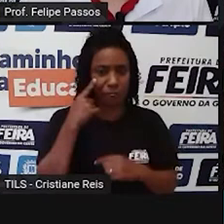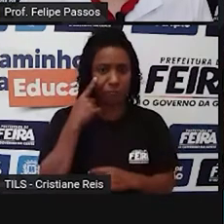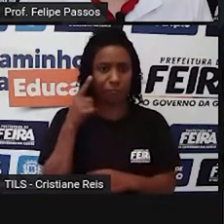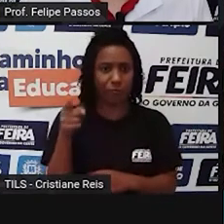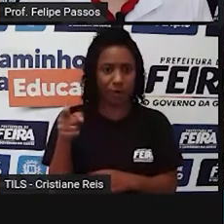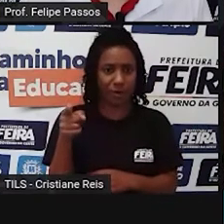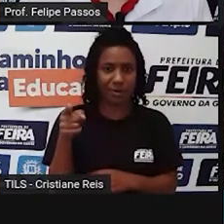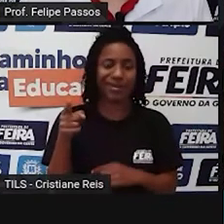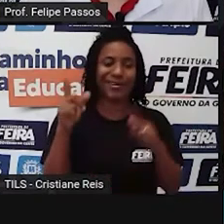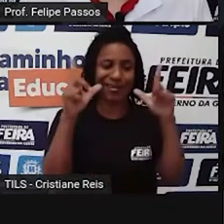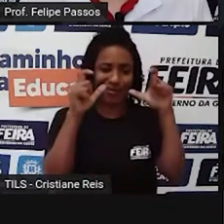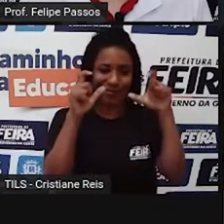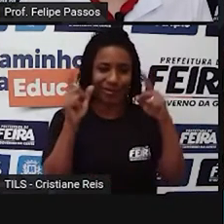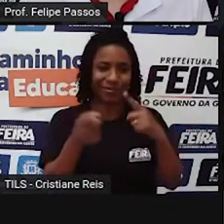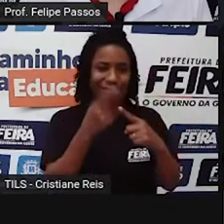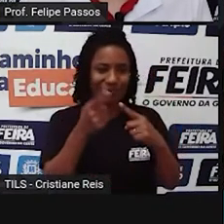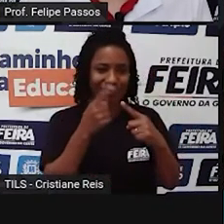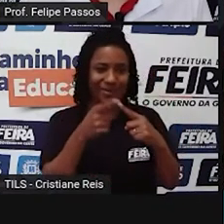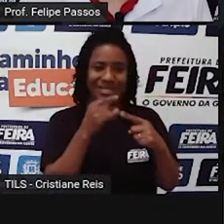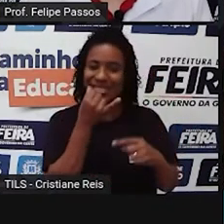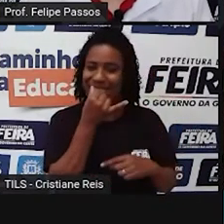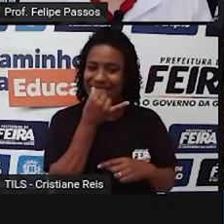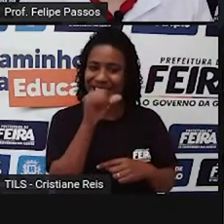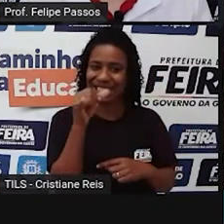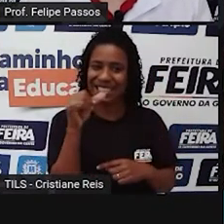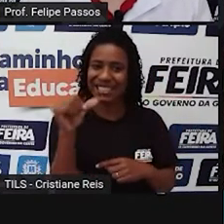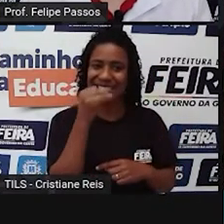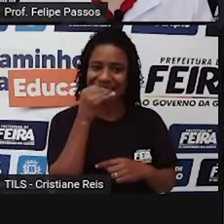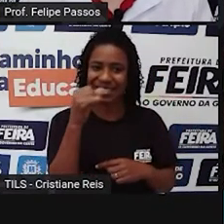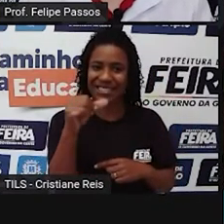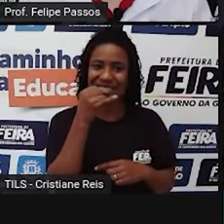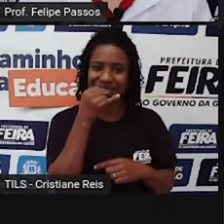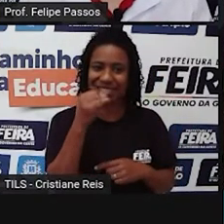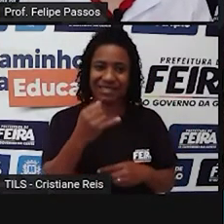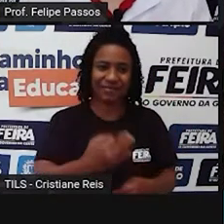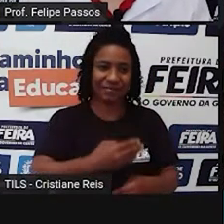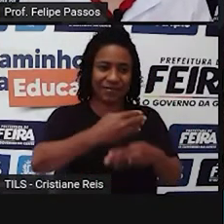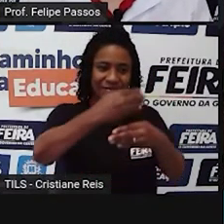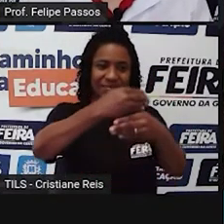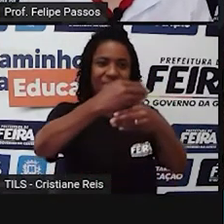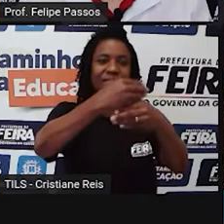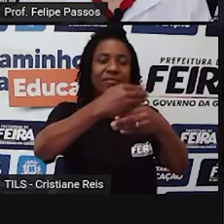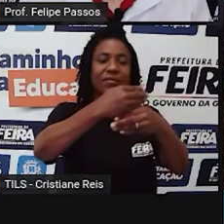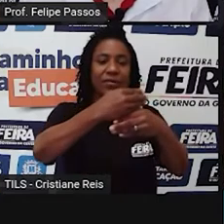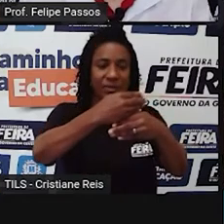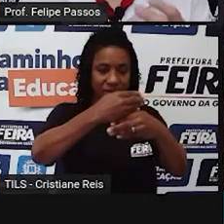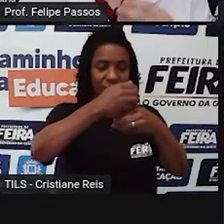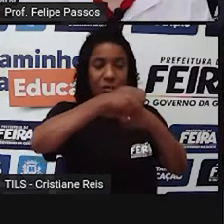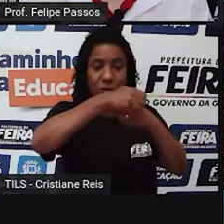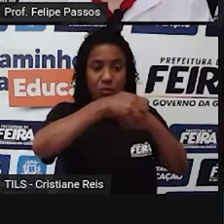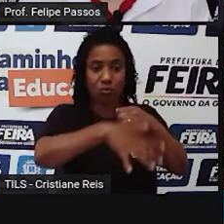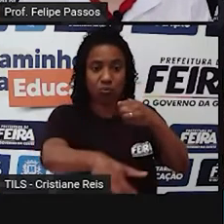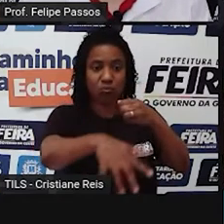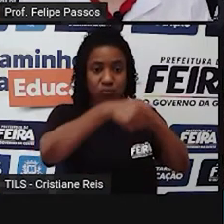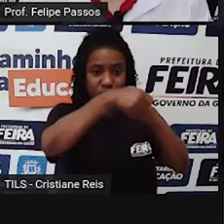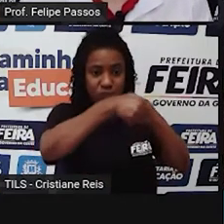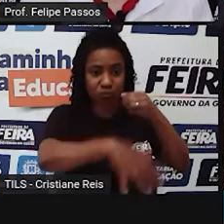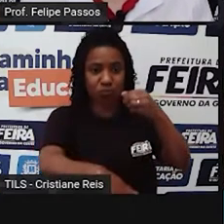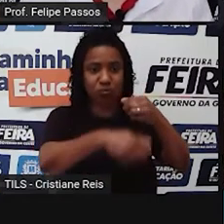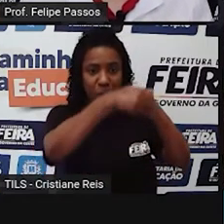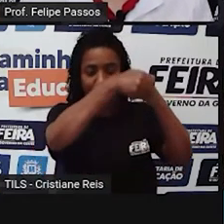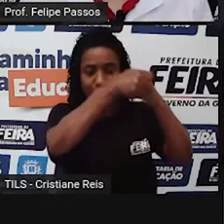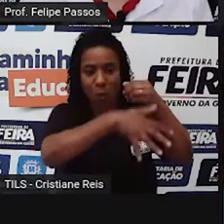Uma estrutura que ela usa essa água represada, usa a força dessa água